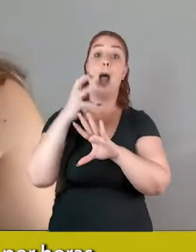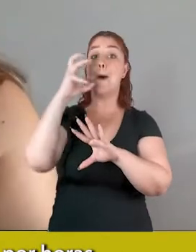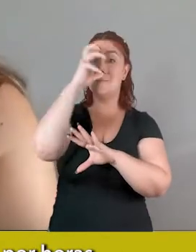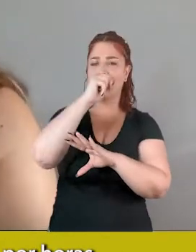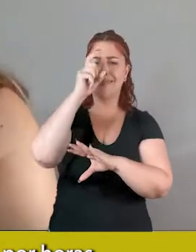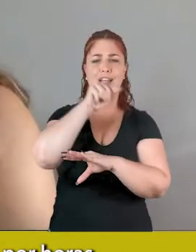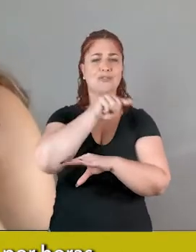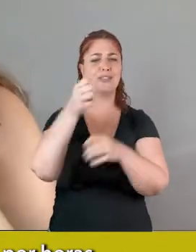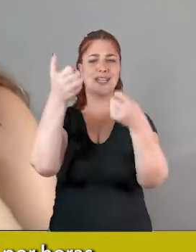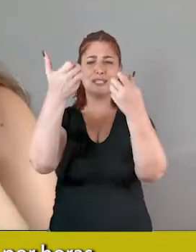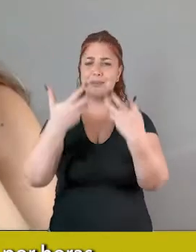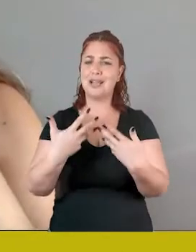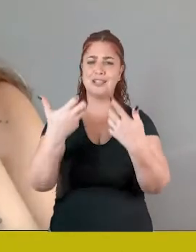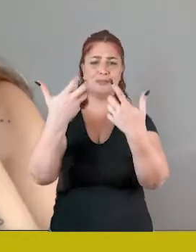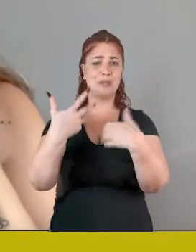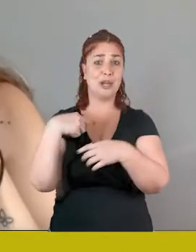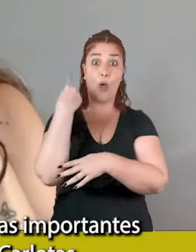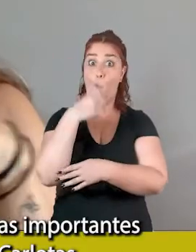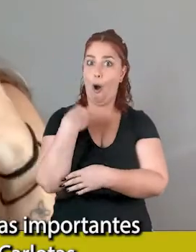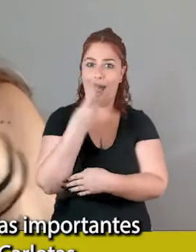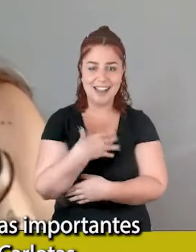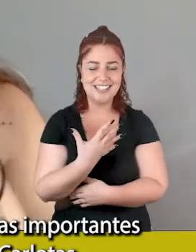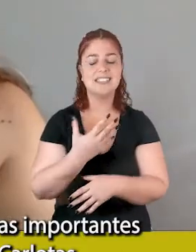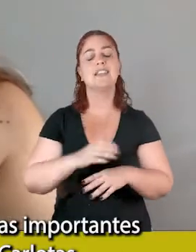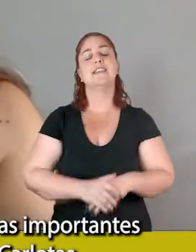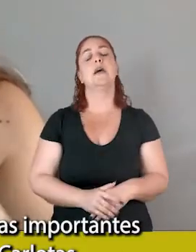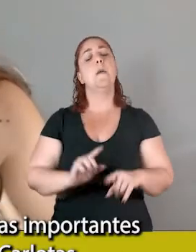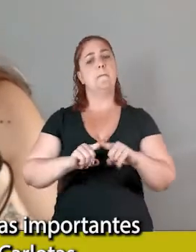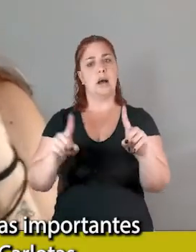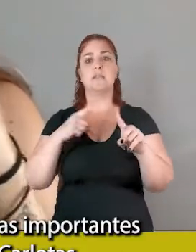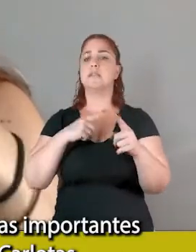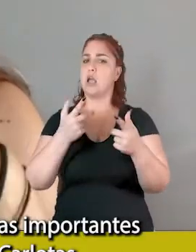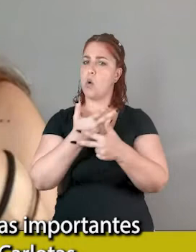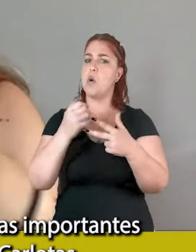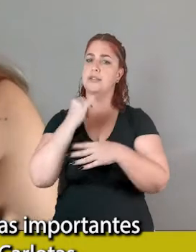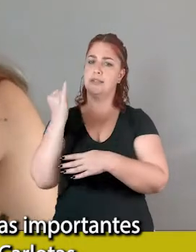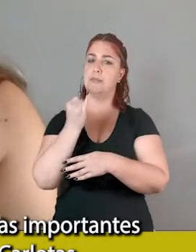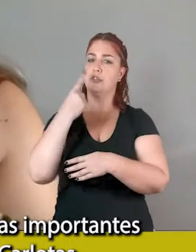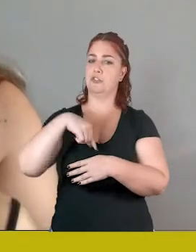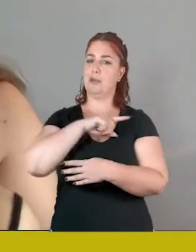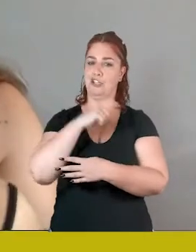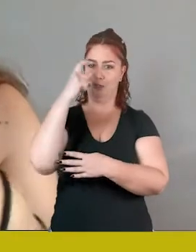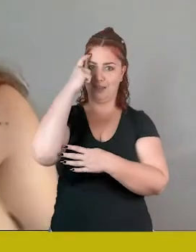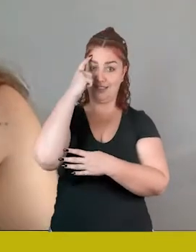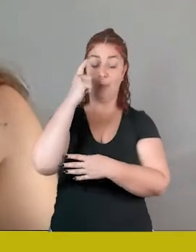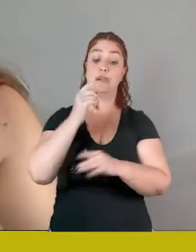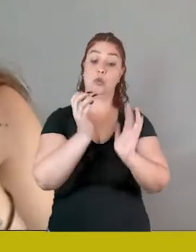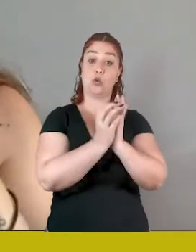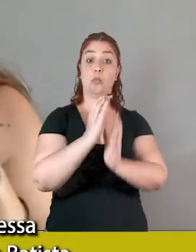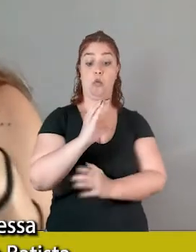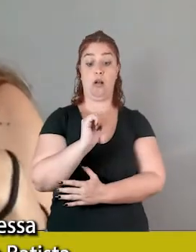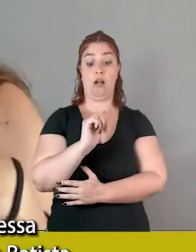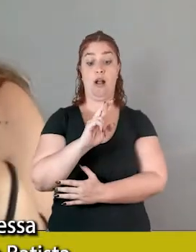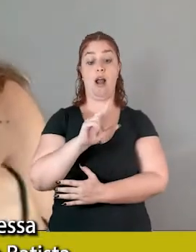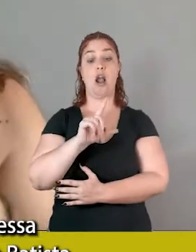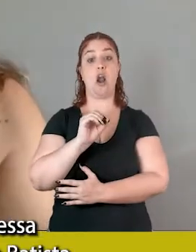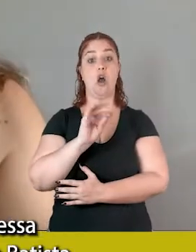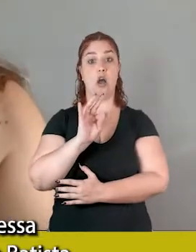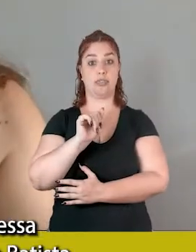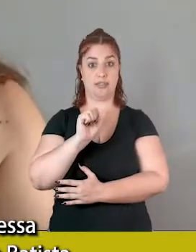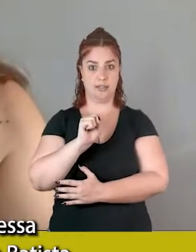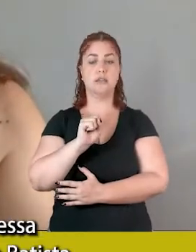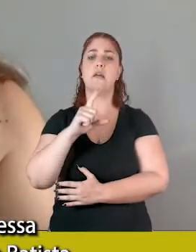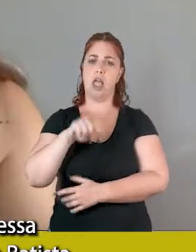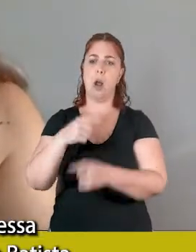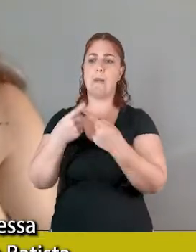ouvindo por horas, eu acho que tem algumas coisas importantes para a gente pensar. Carlotas, acho que com essa